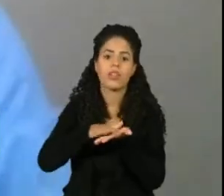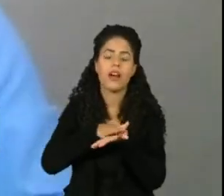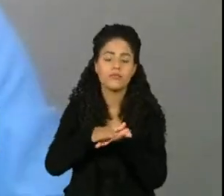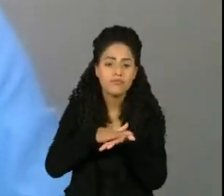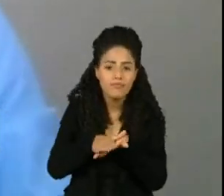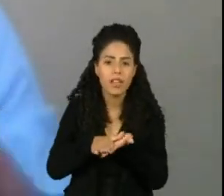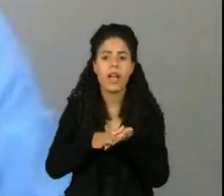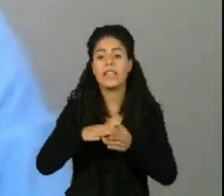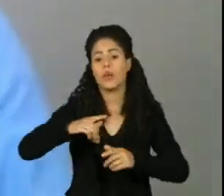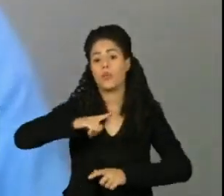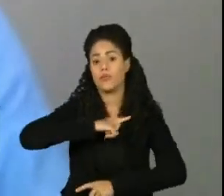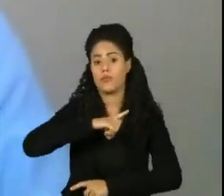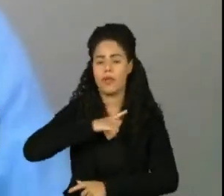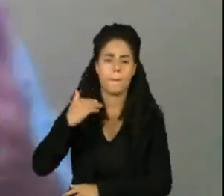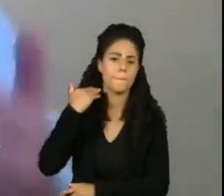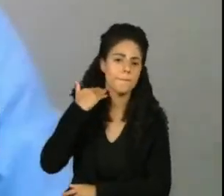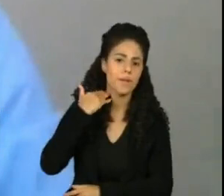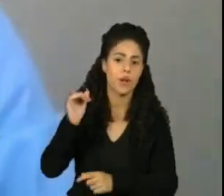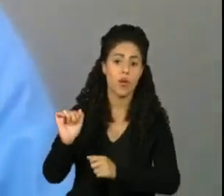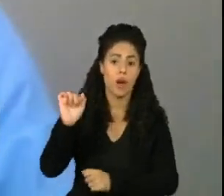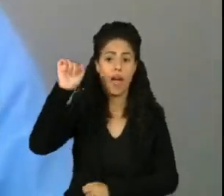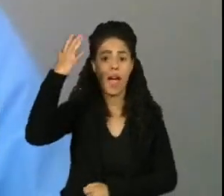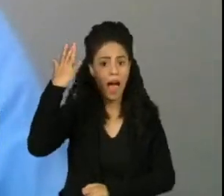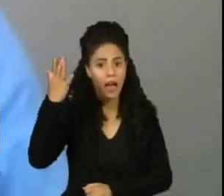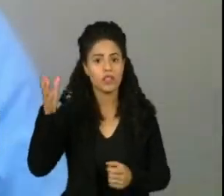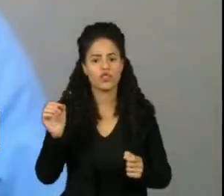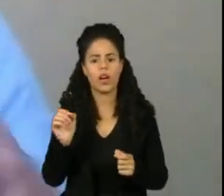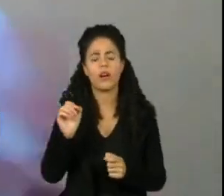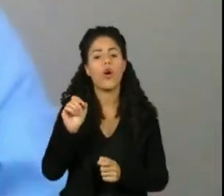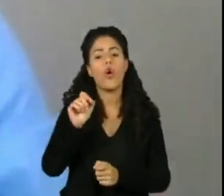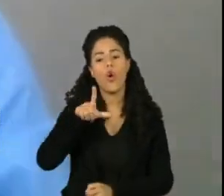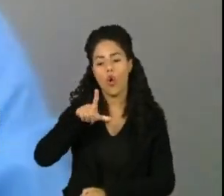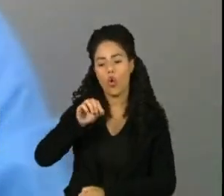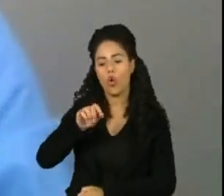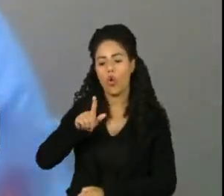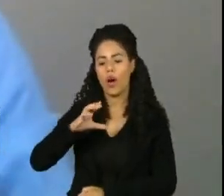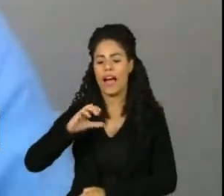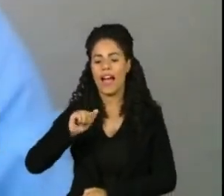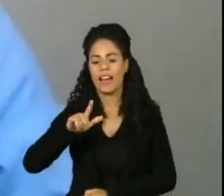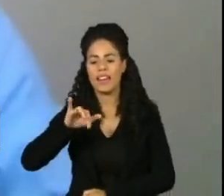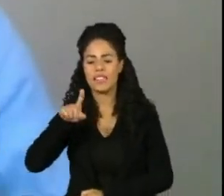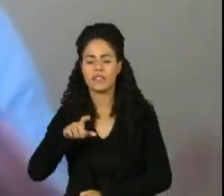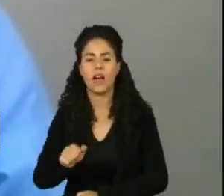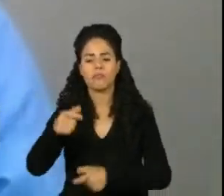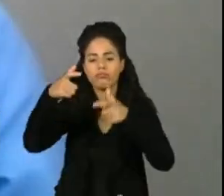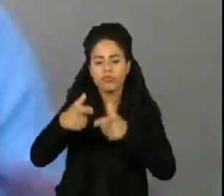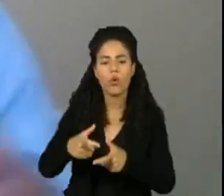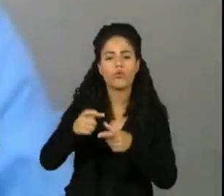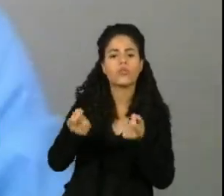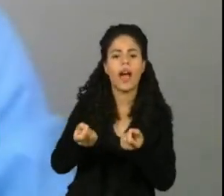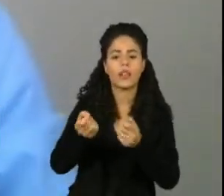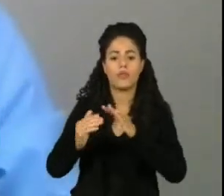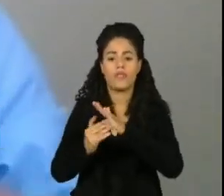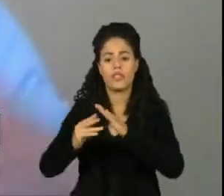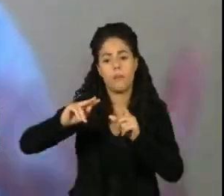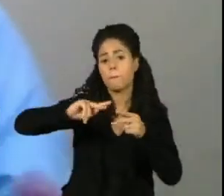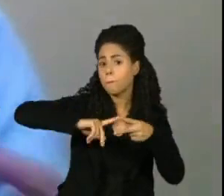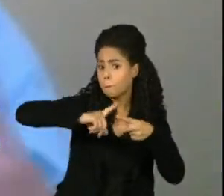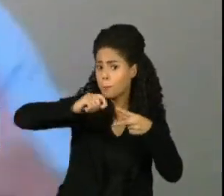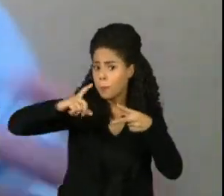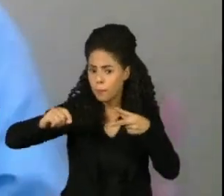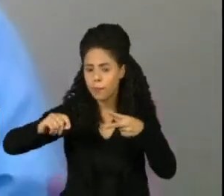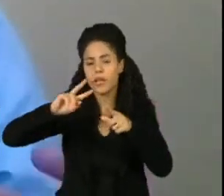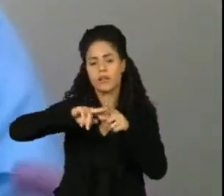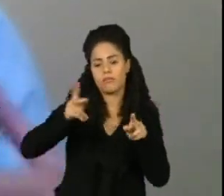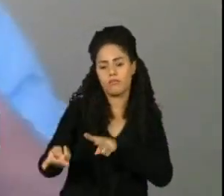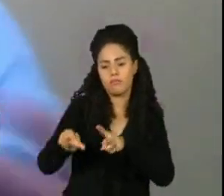Existem também alguns bancos que estão implementando a questão de geolocalização. Ou seja, você consegue fazer transações com valores maiores no Pix quando você está em